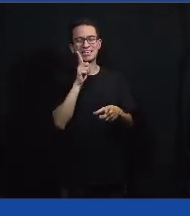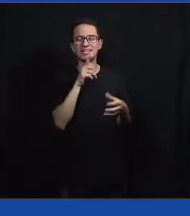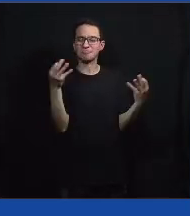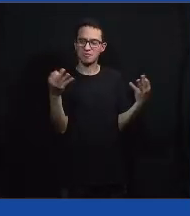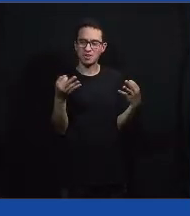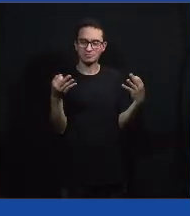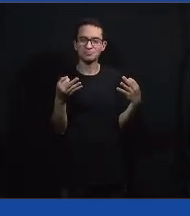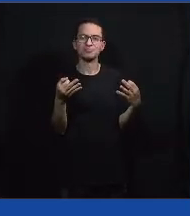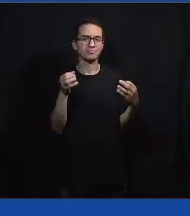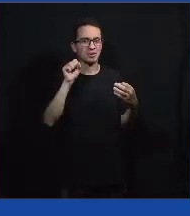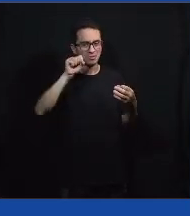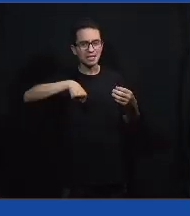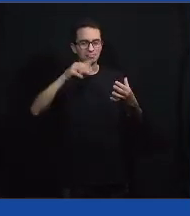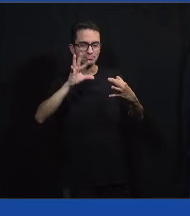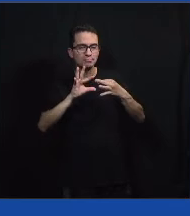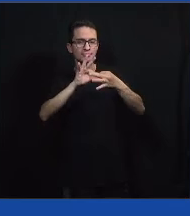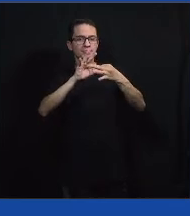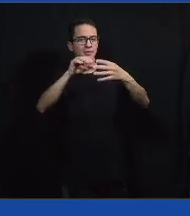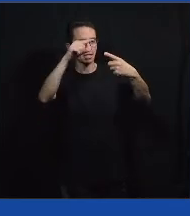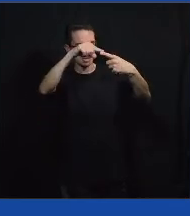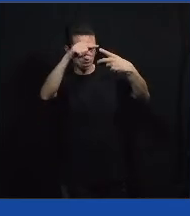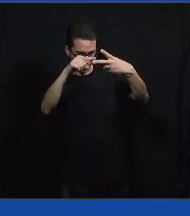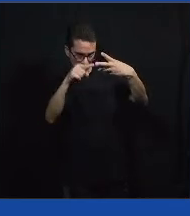instâncias de participação